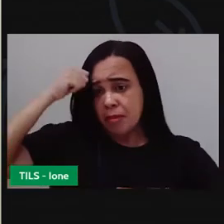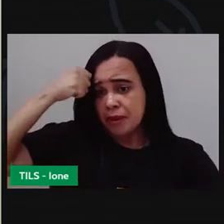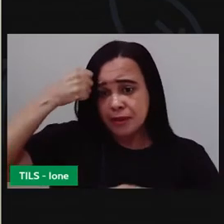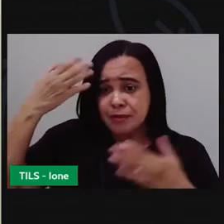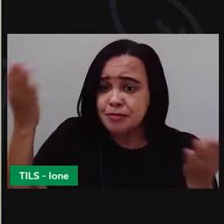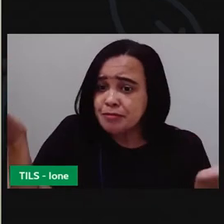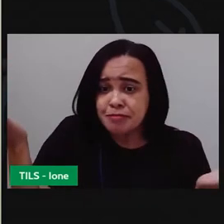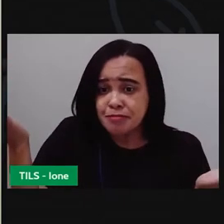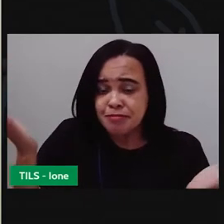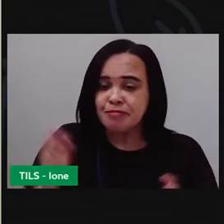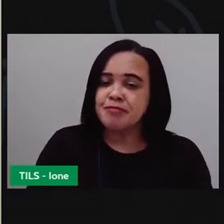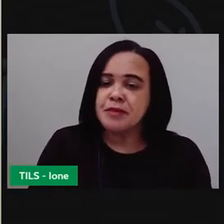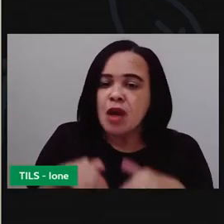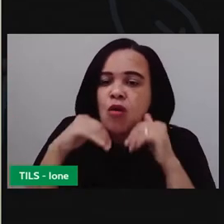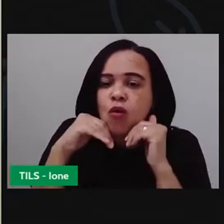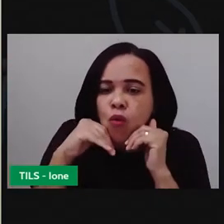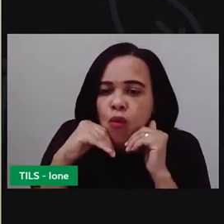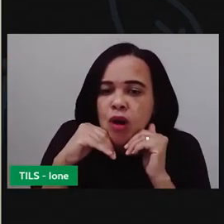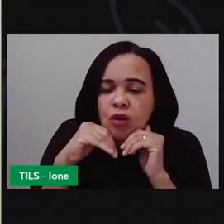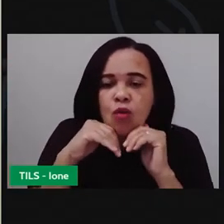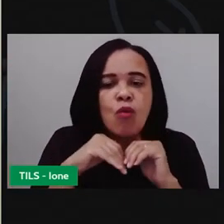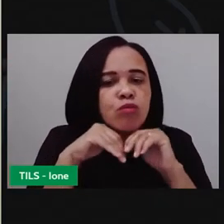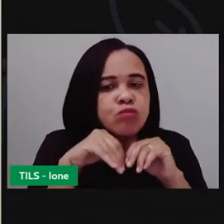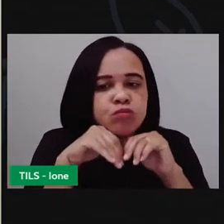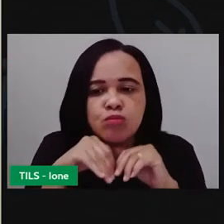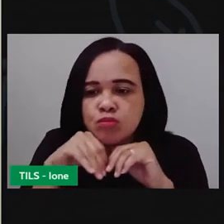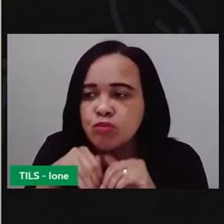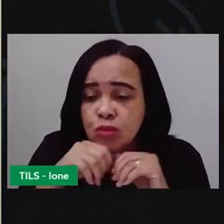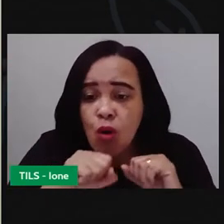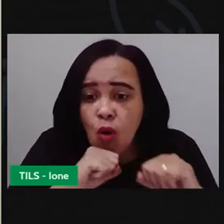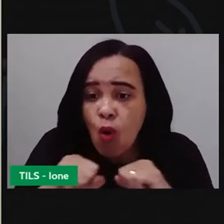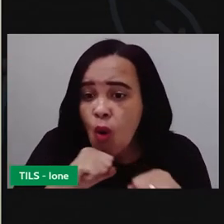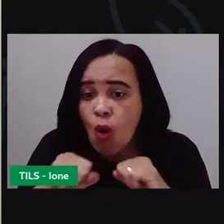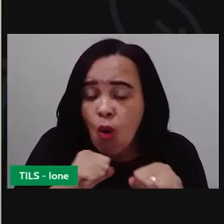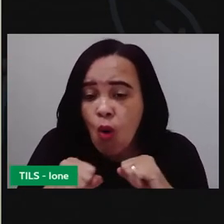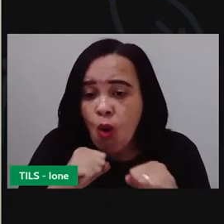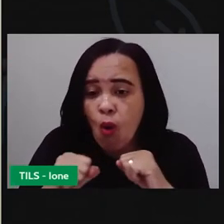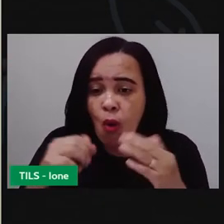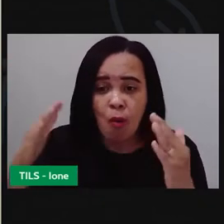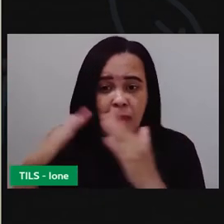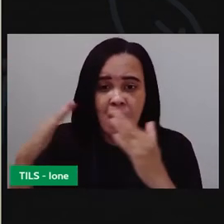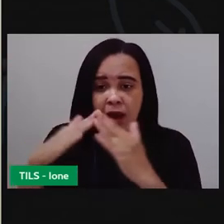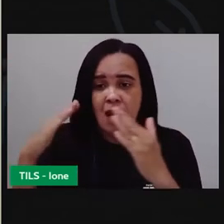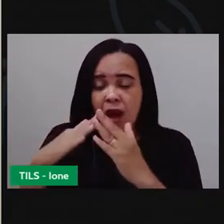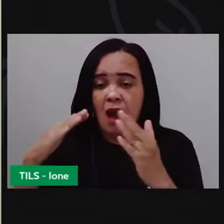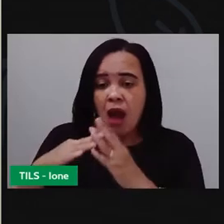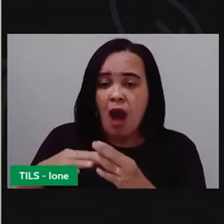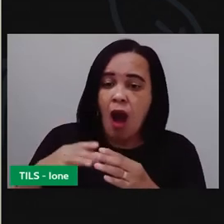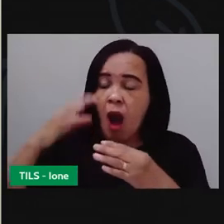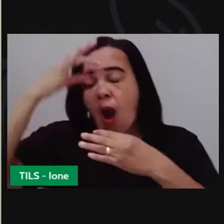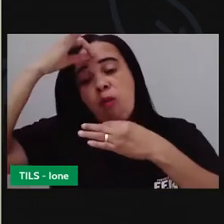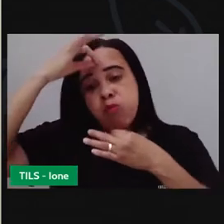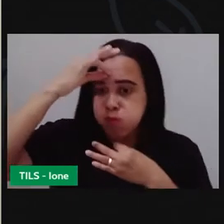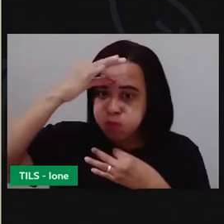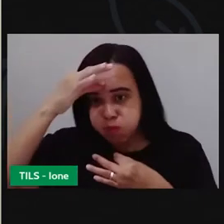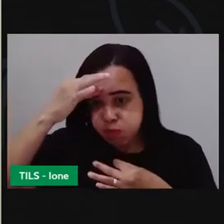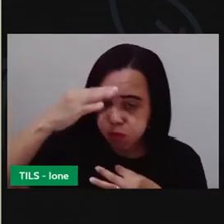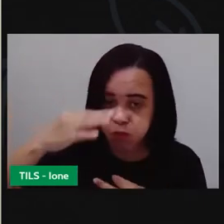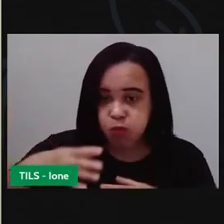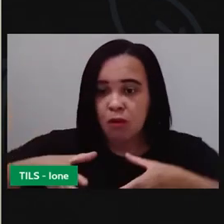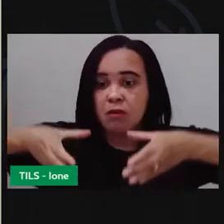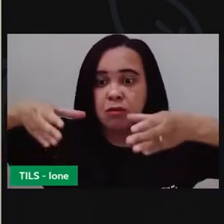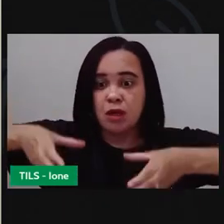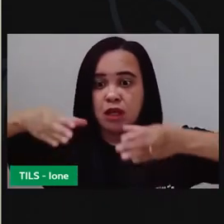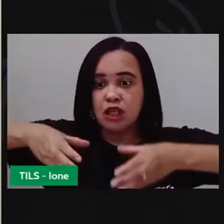O coelho saiu correndo para casa, para mergulhar num balde de tinta